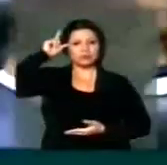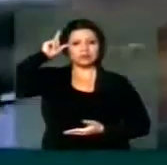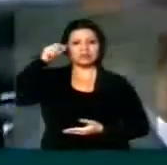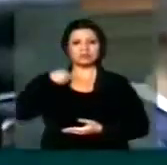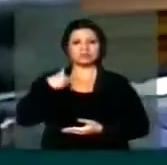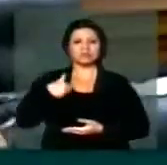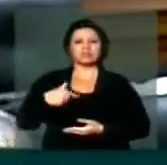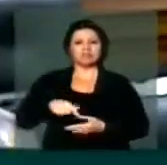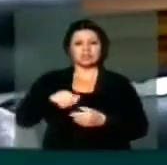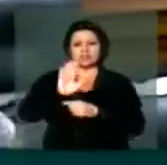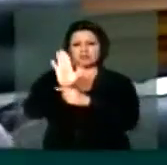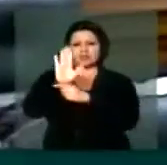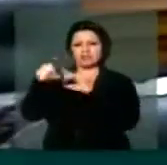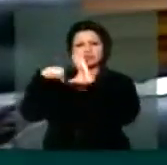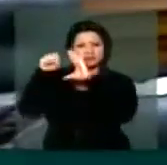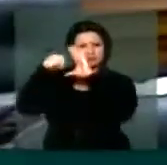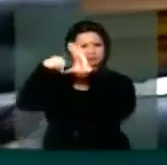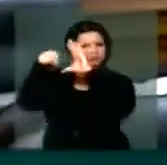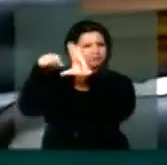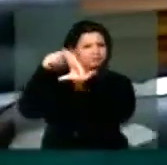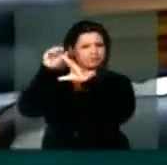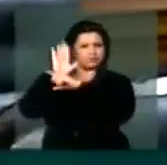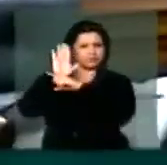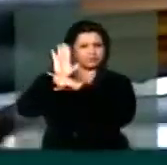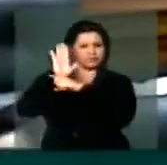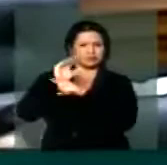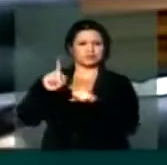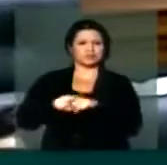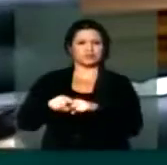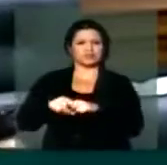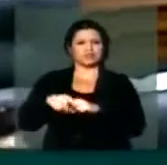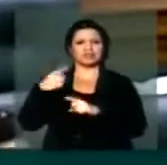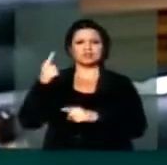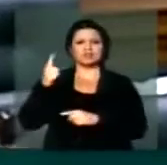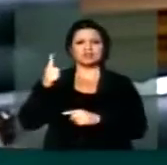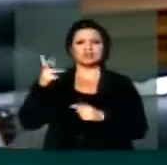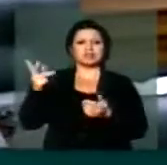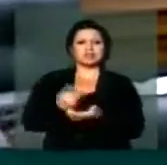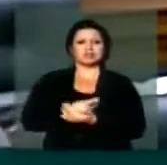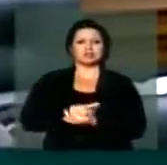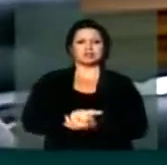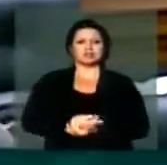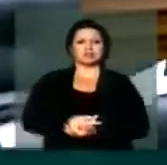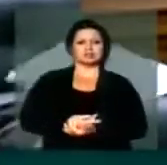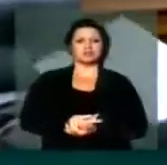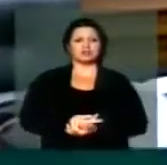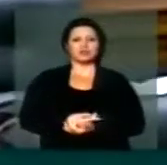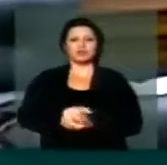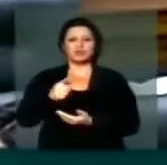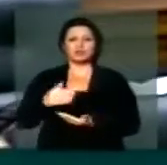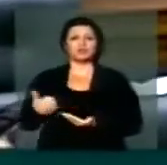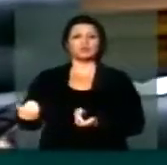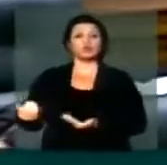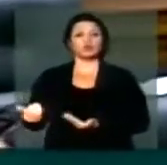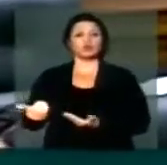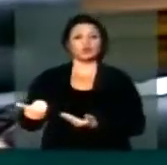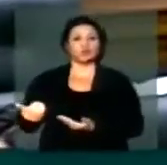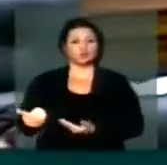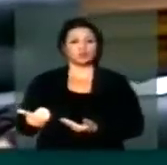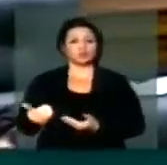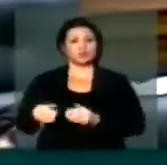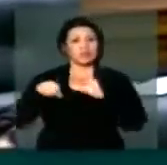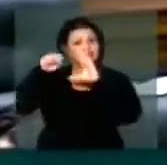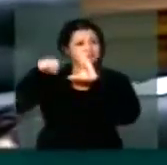e tem vídeo aí em todas as redes sociais do país, em Goiás, aconteceu um caso bárbaro, não é? Um adolescente, e